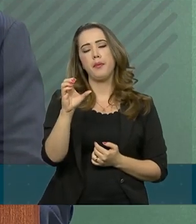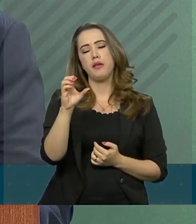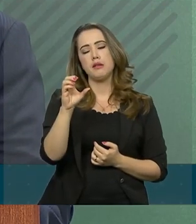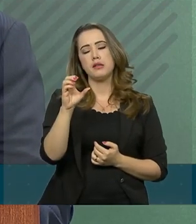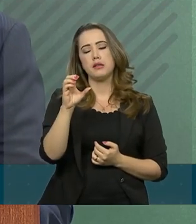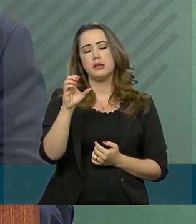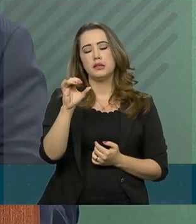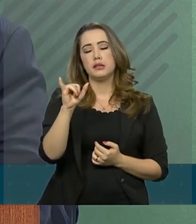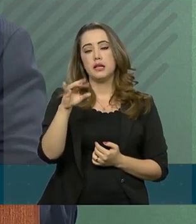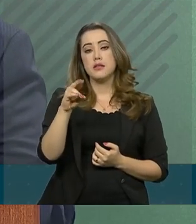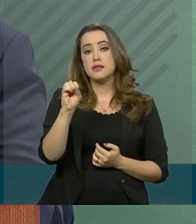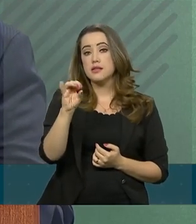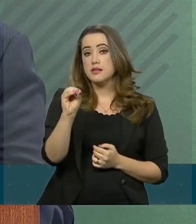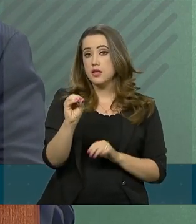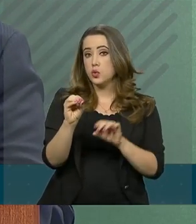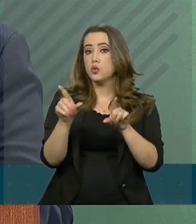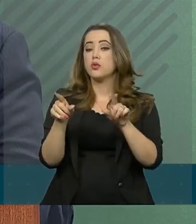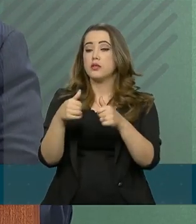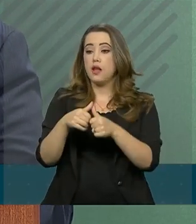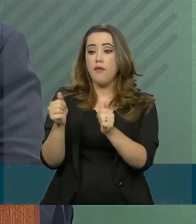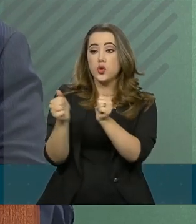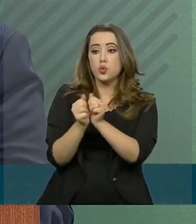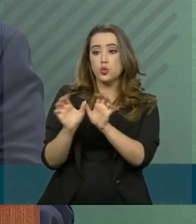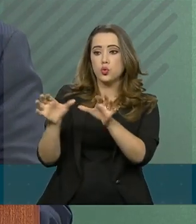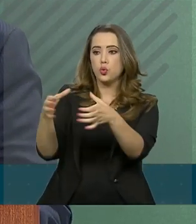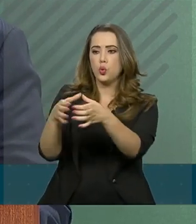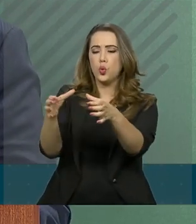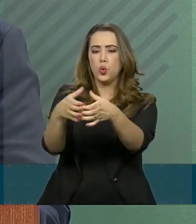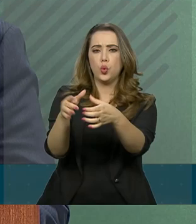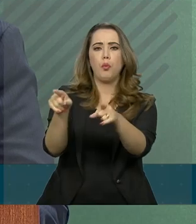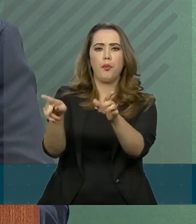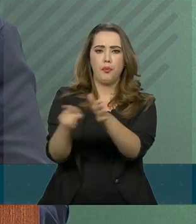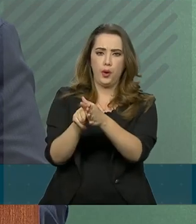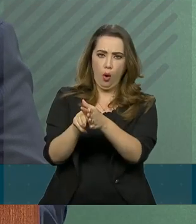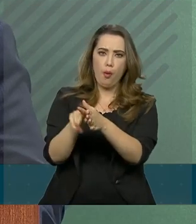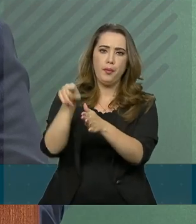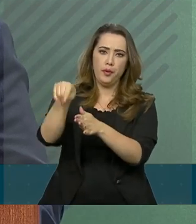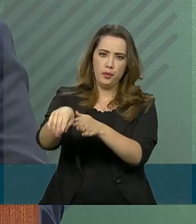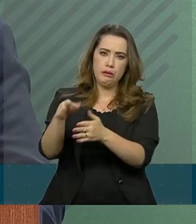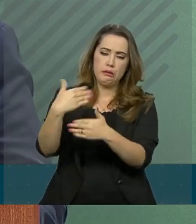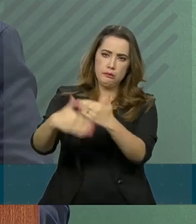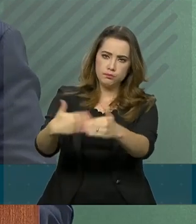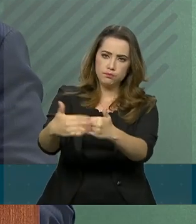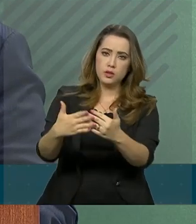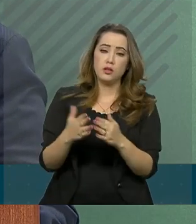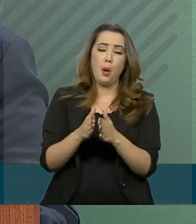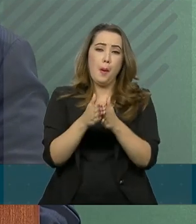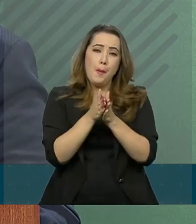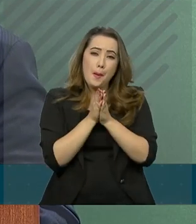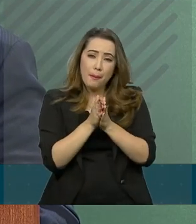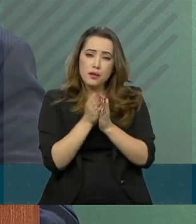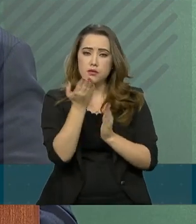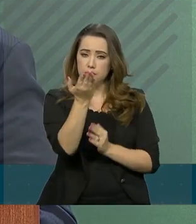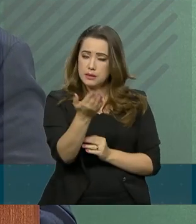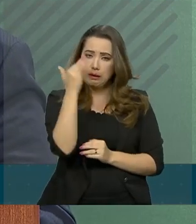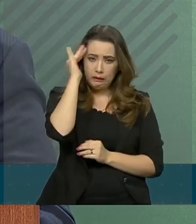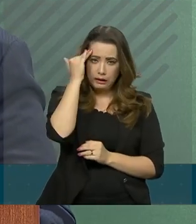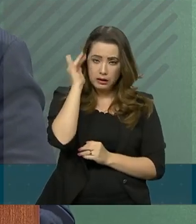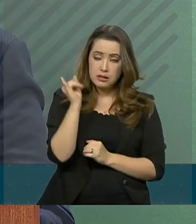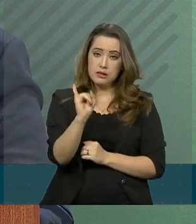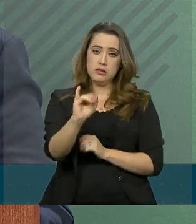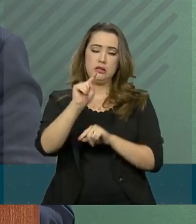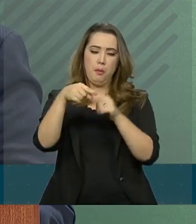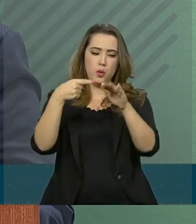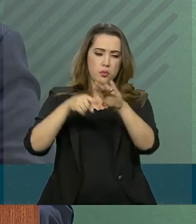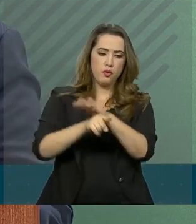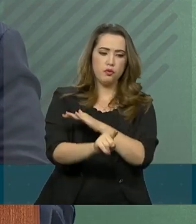com alguns dos integrantes desse processo, com algum stakeholder desse processo. Então, peço a sua compreensão que, caso necessário